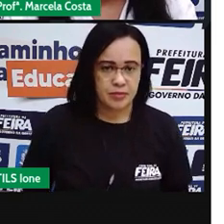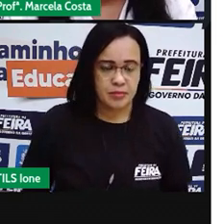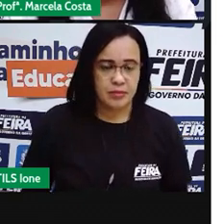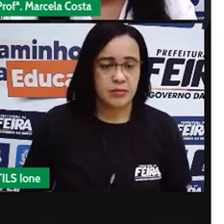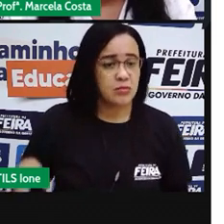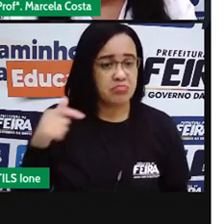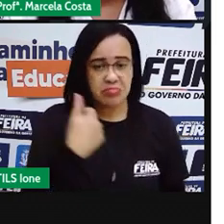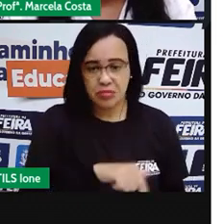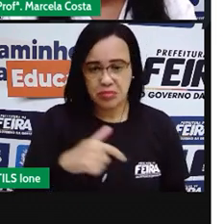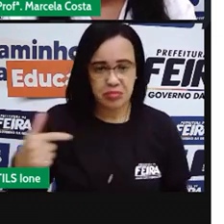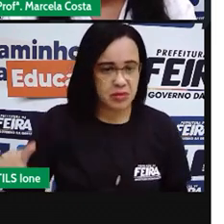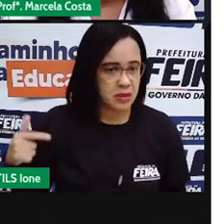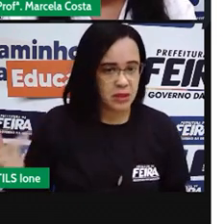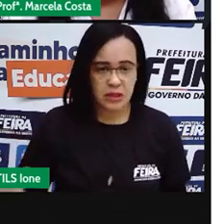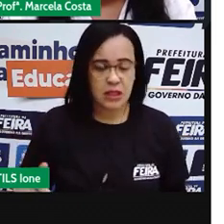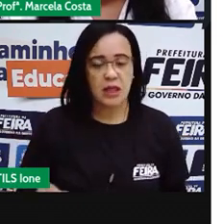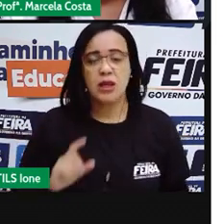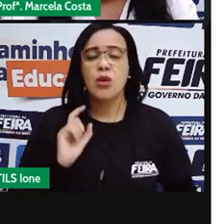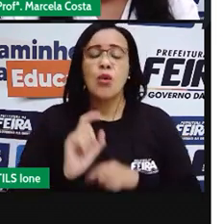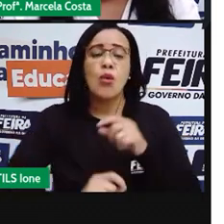padrão exato.